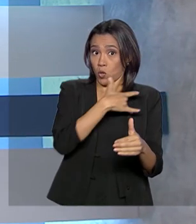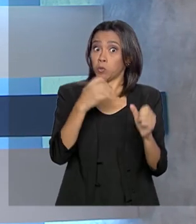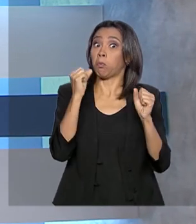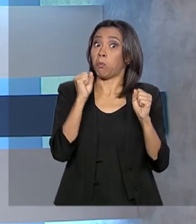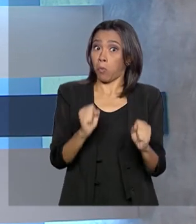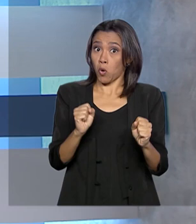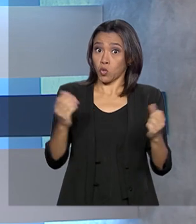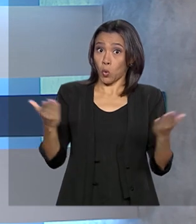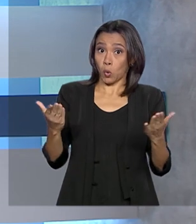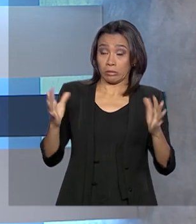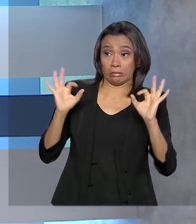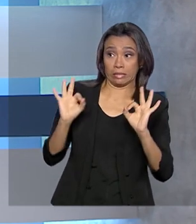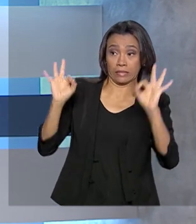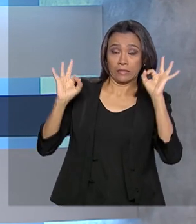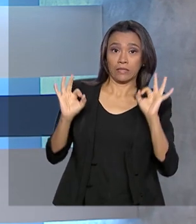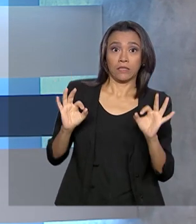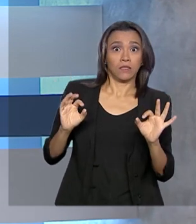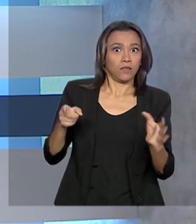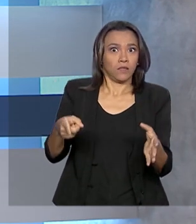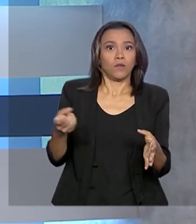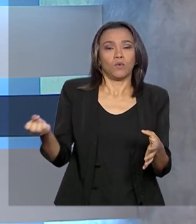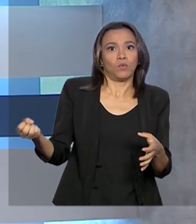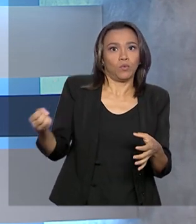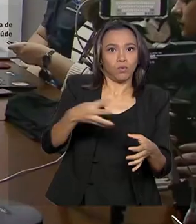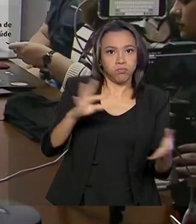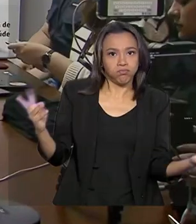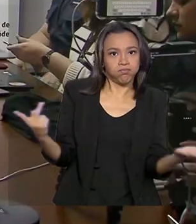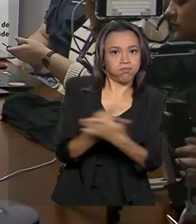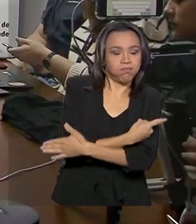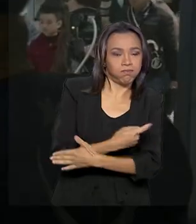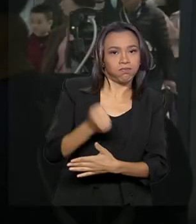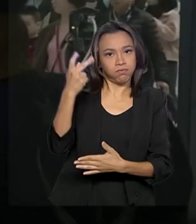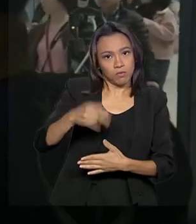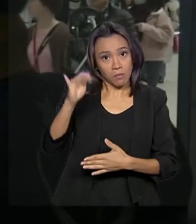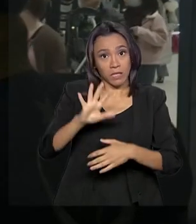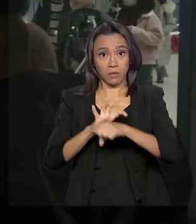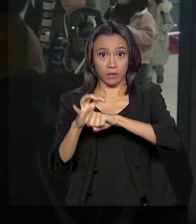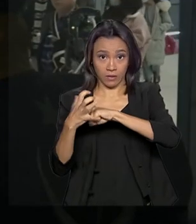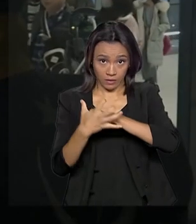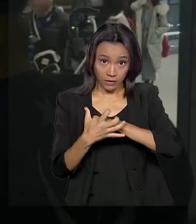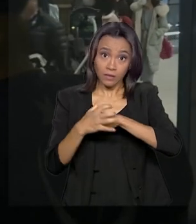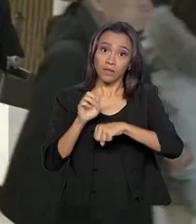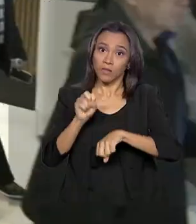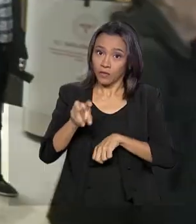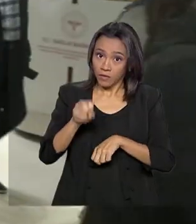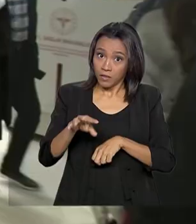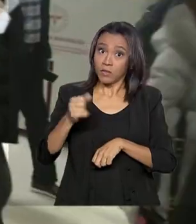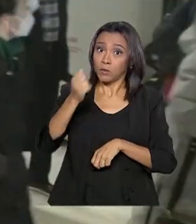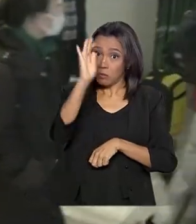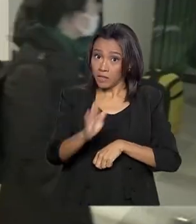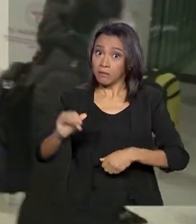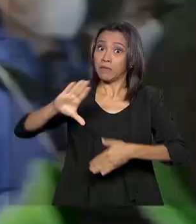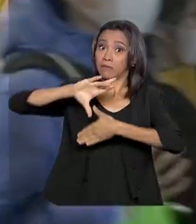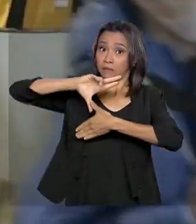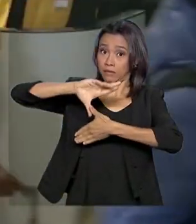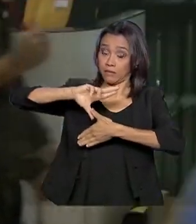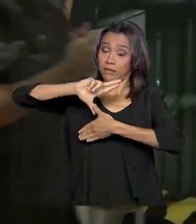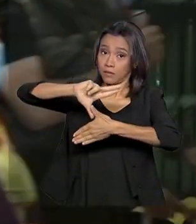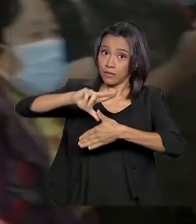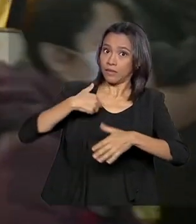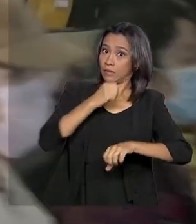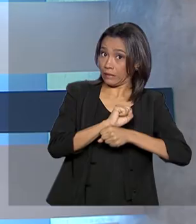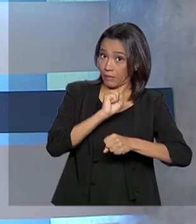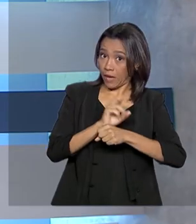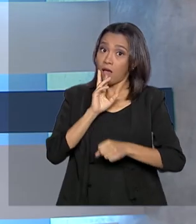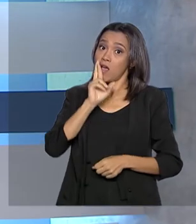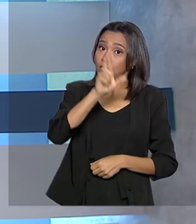confirmar hoje o primeiro caso do novo coronavírus no Brasil e na América Latina. Governo aguarda a contraprova do Instituto Adolf